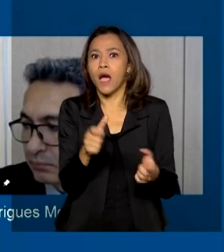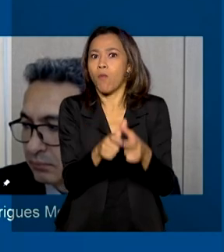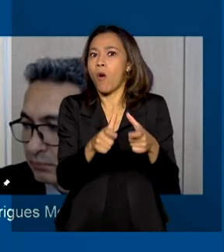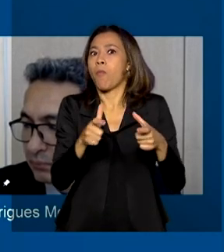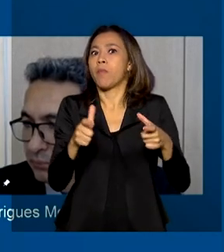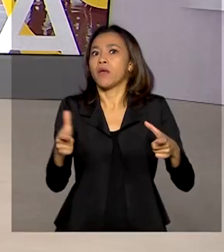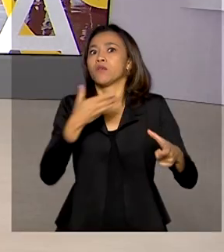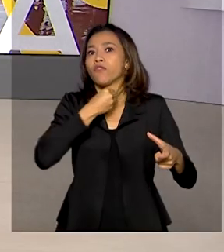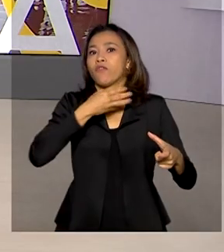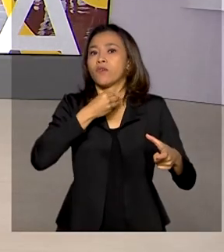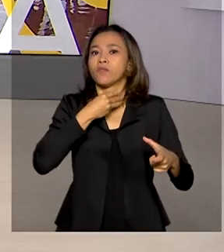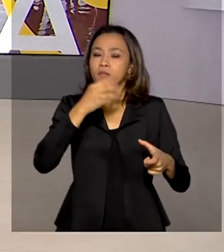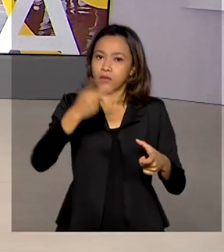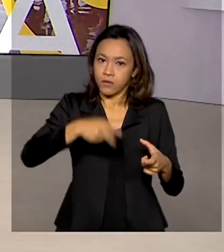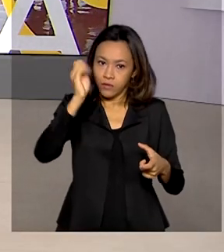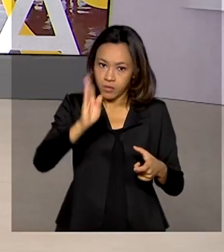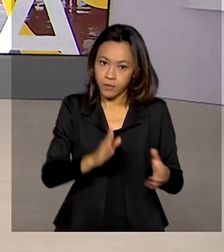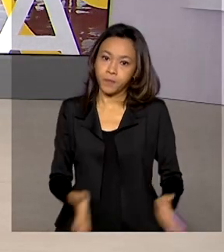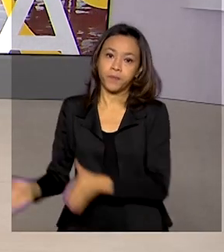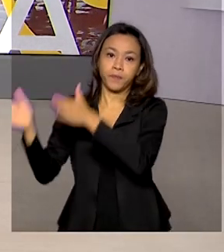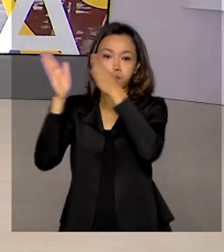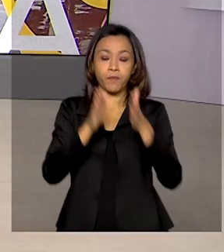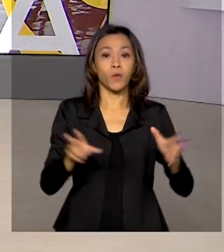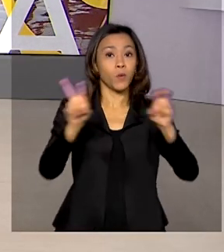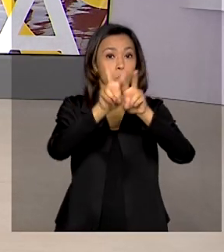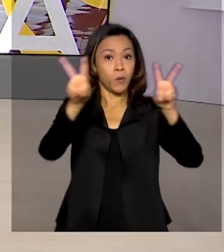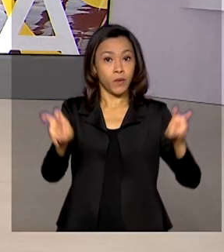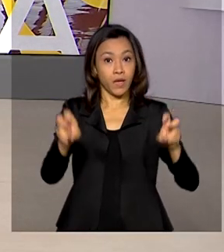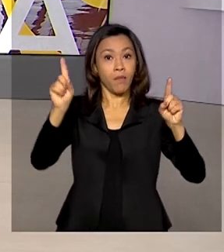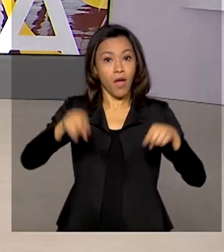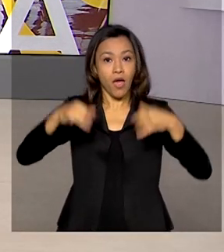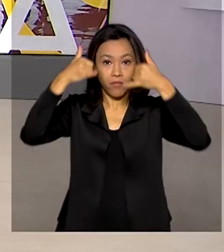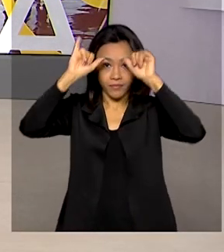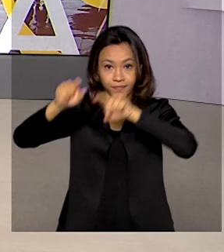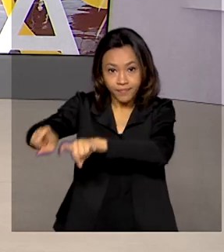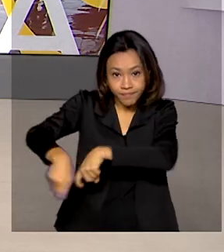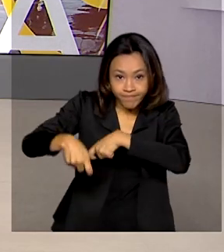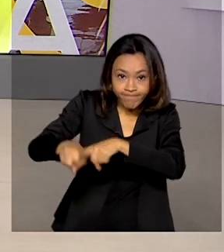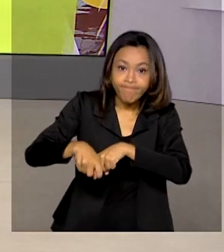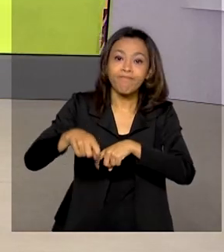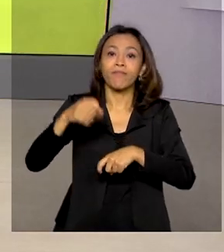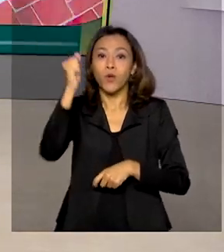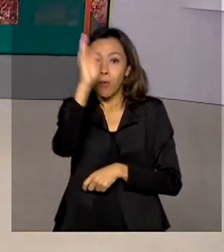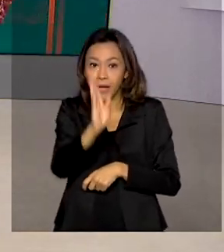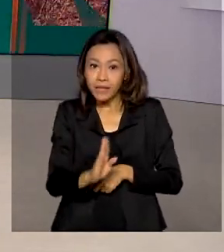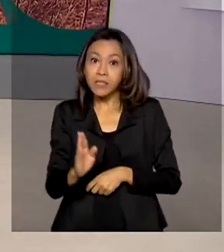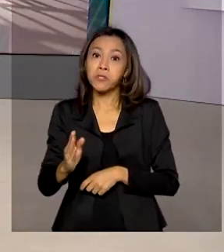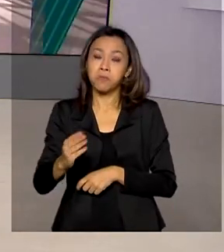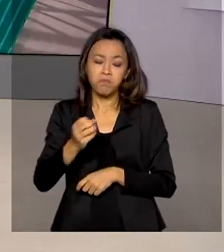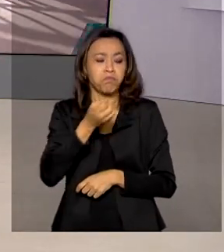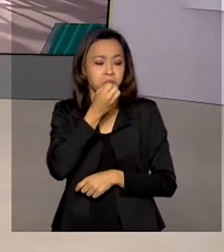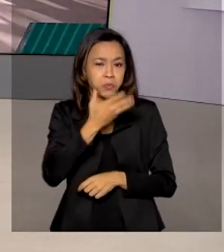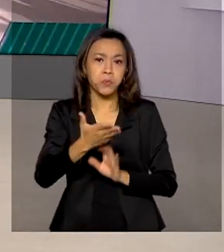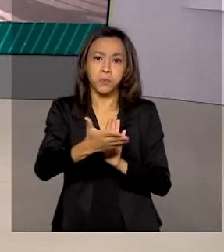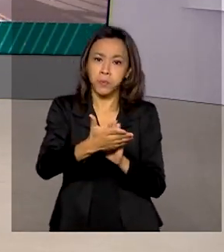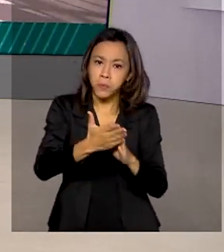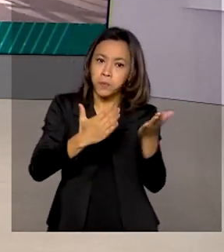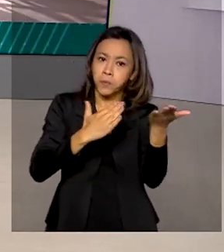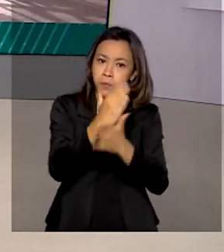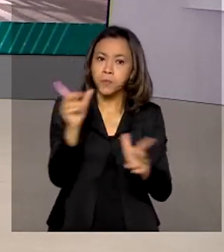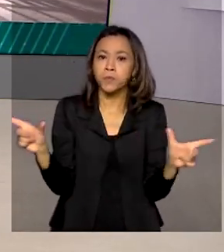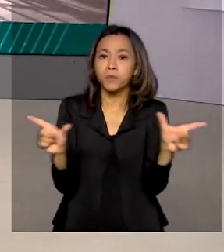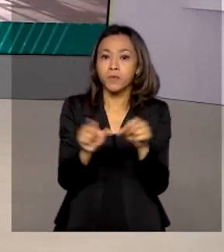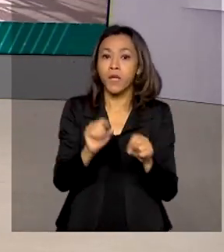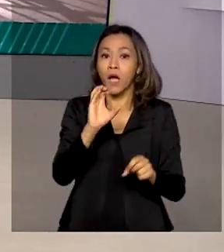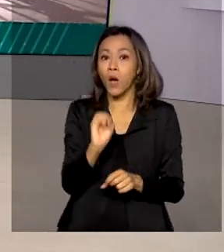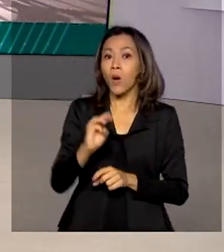falsificações. O assunto agora é pecuária. O Brasil recebeu parecer favorável da Organização Mundial